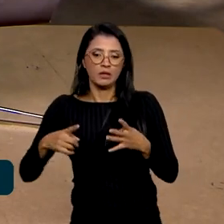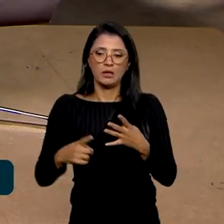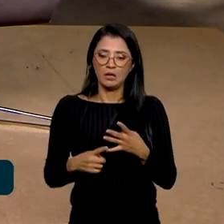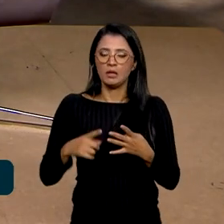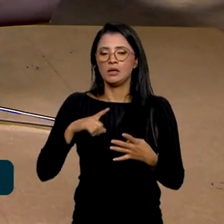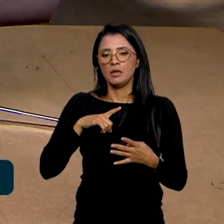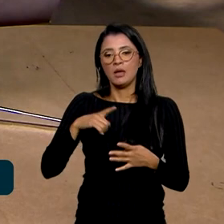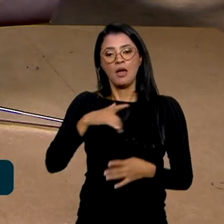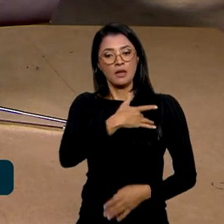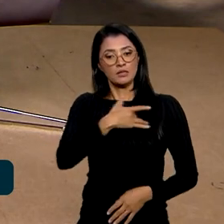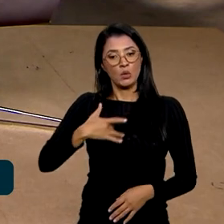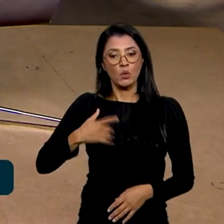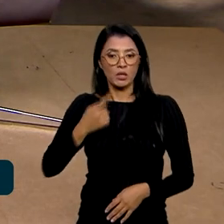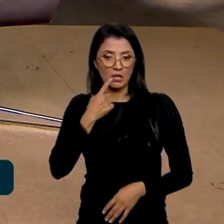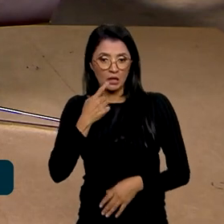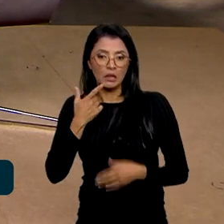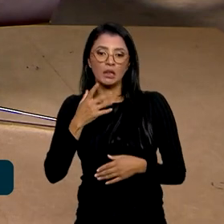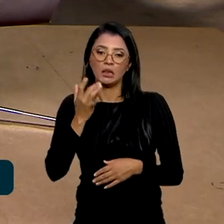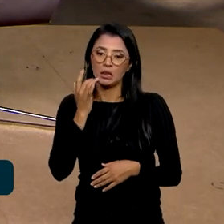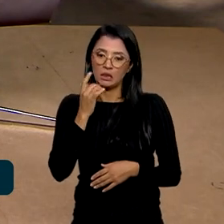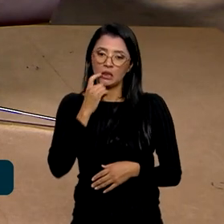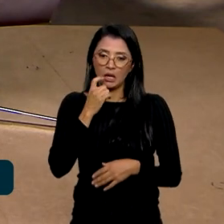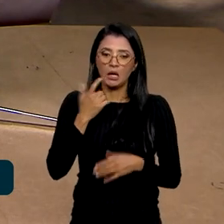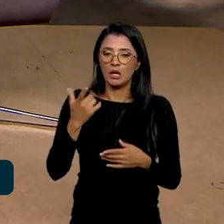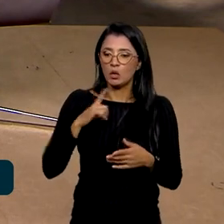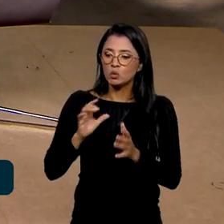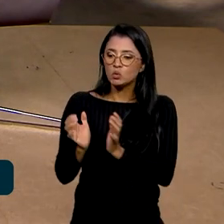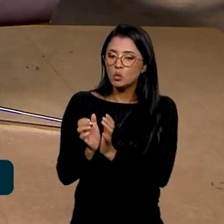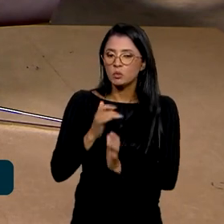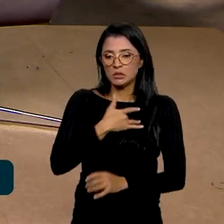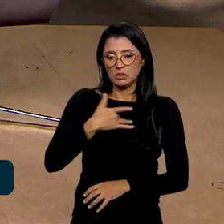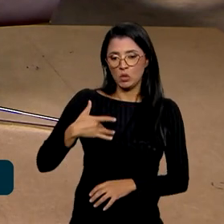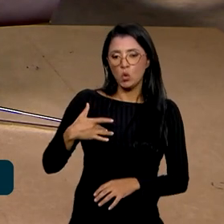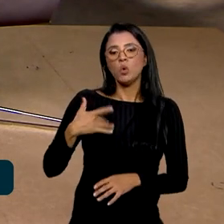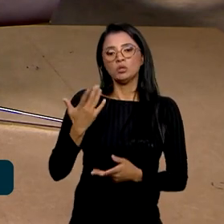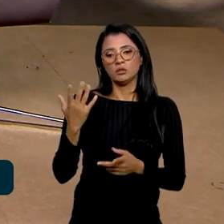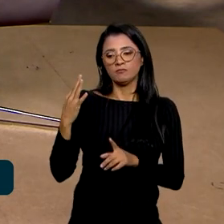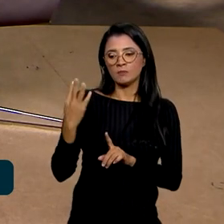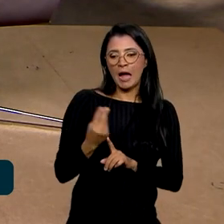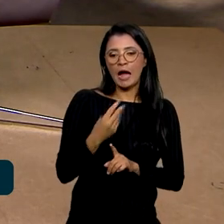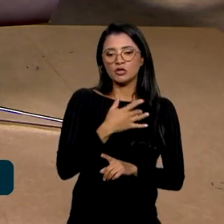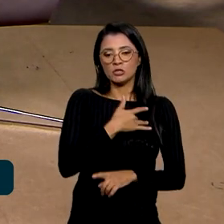questão da saúde mental, cultura e saúde, os grupos que trabalham com arte e saúde.